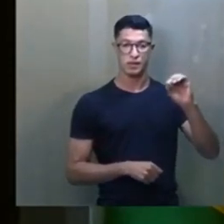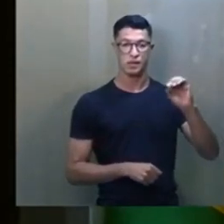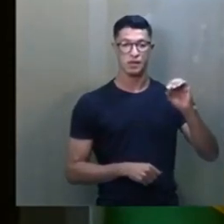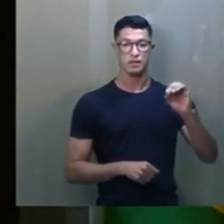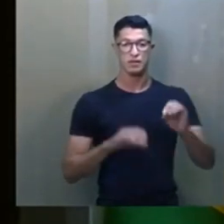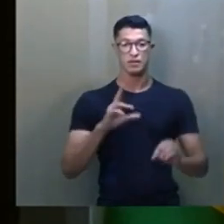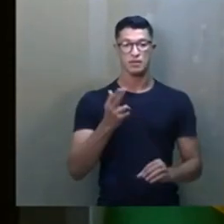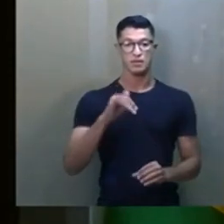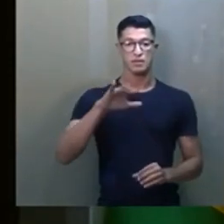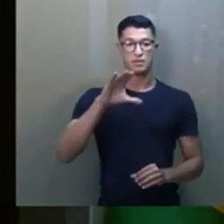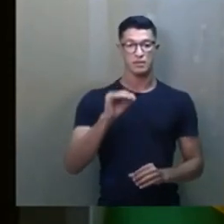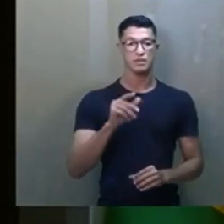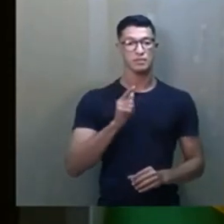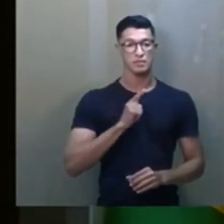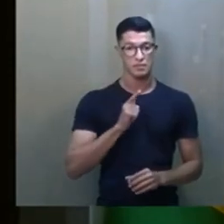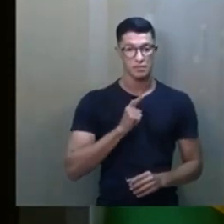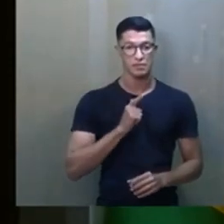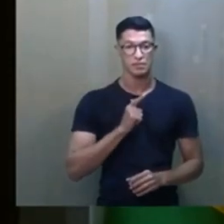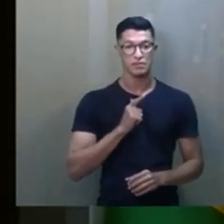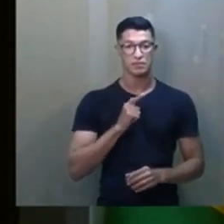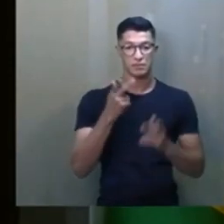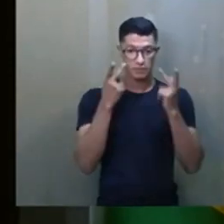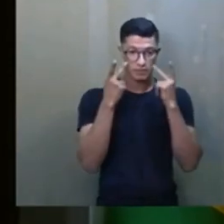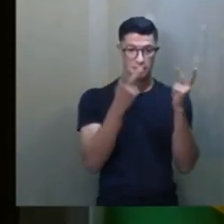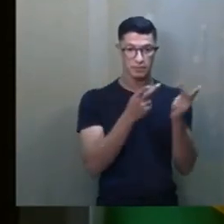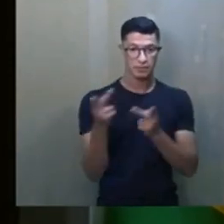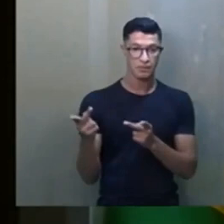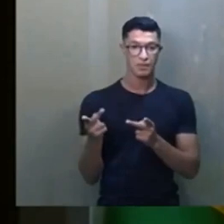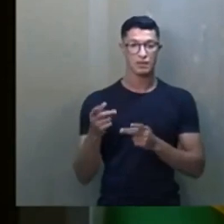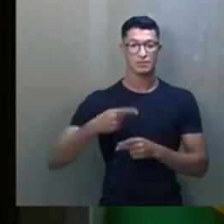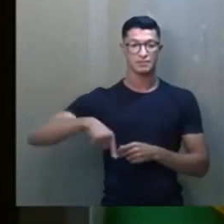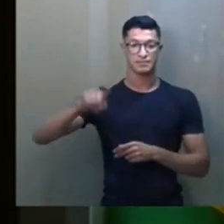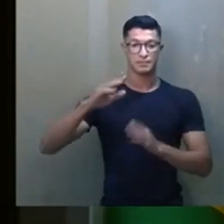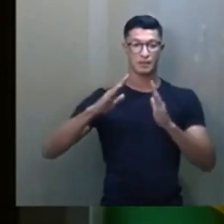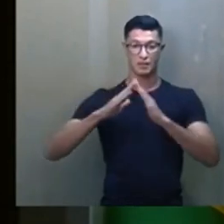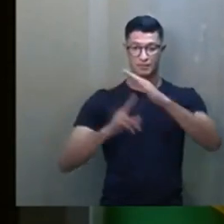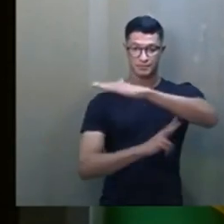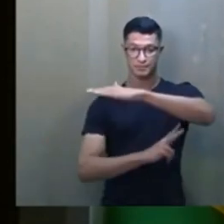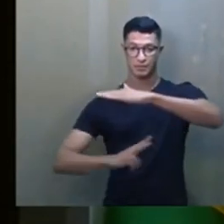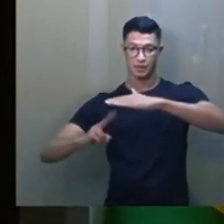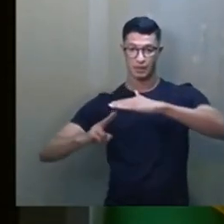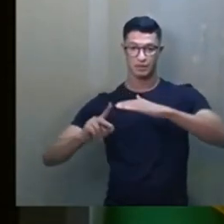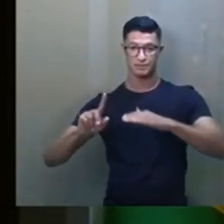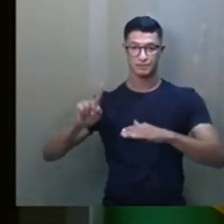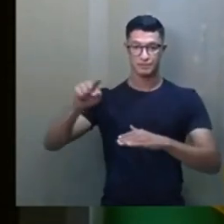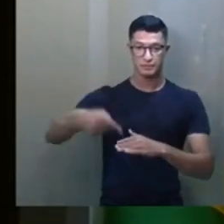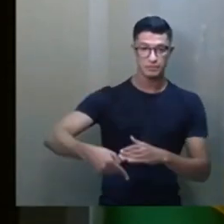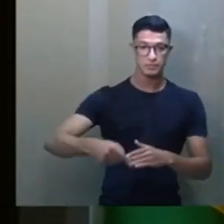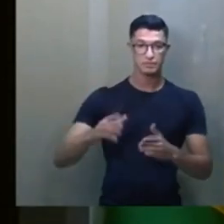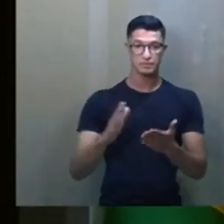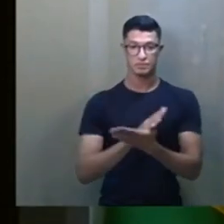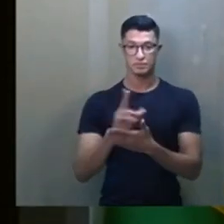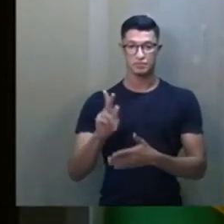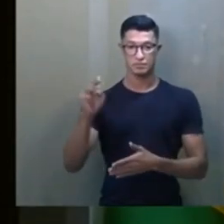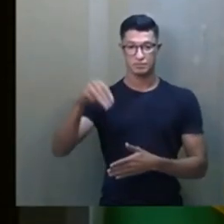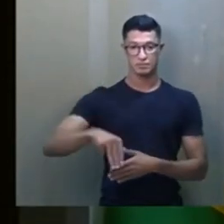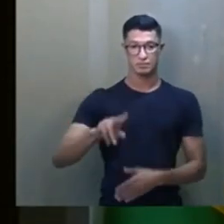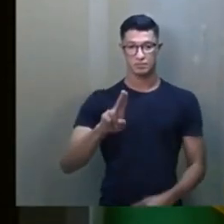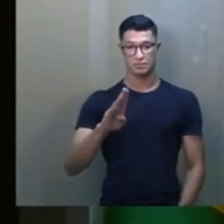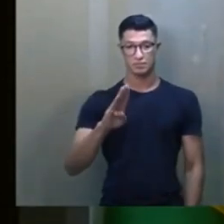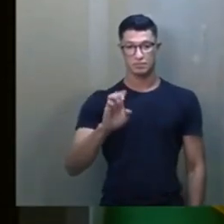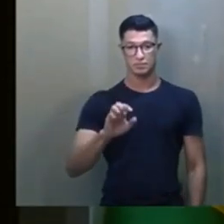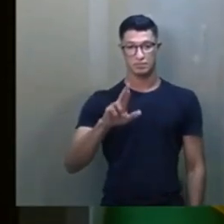Chico estava um certo dia para visitar necessitados que ficavam debaixo de uma ponte, depois de alguns quilômetros de Uberaba.